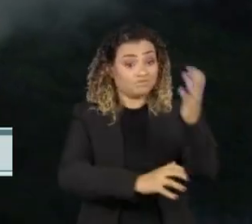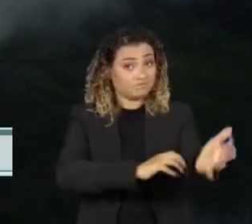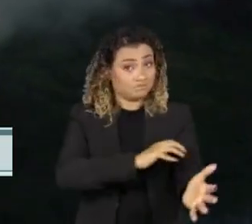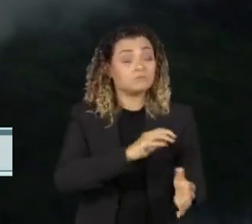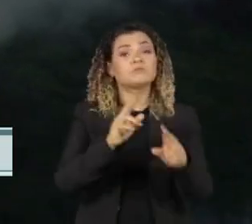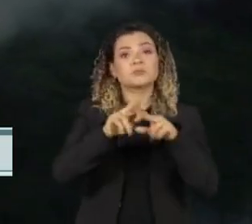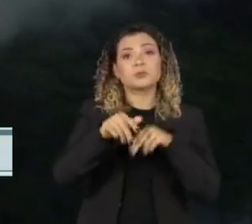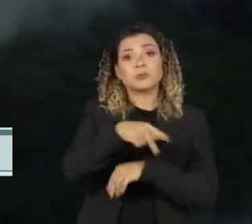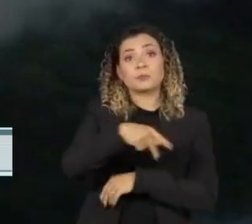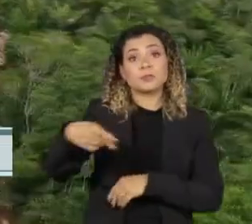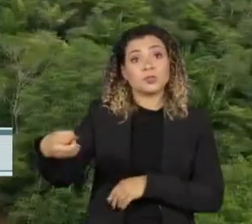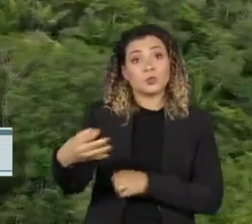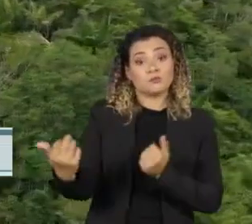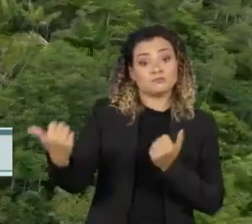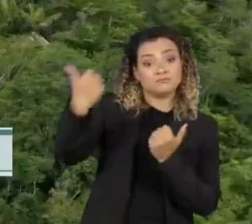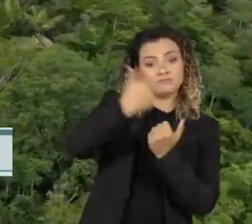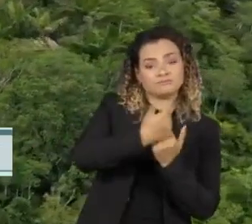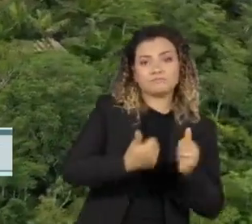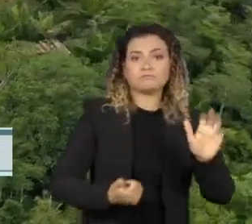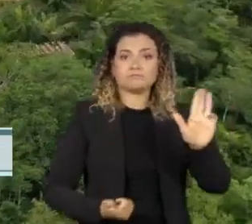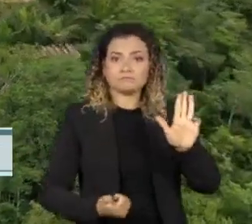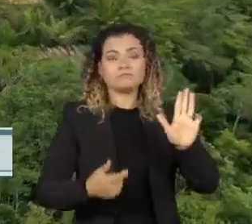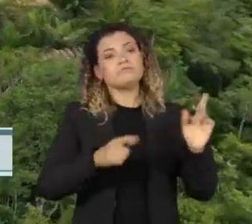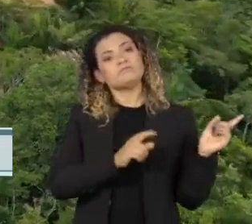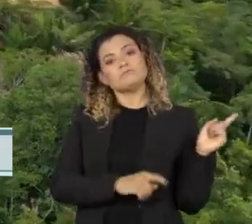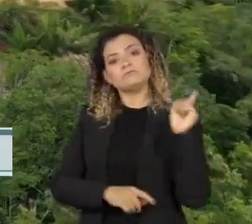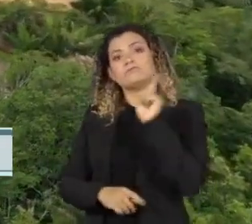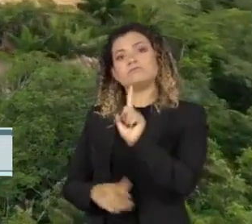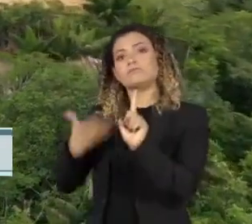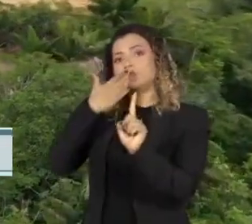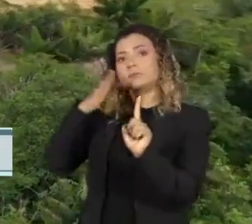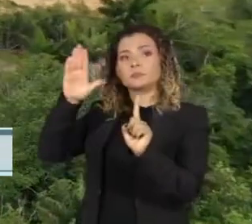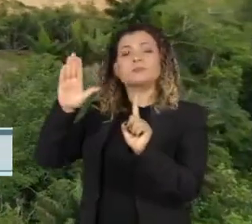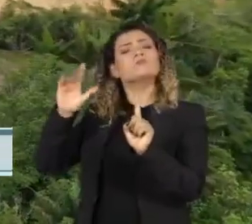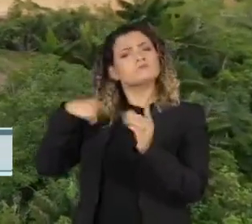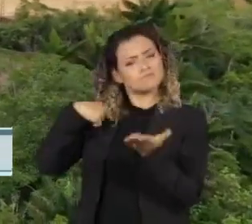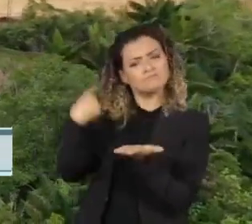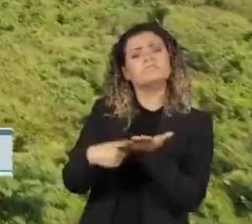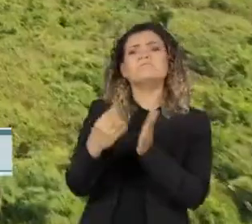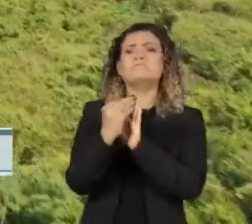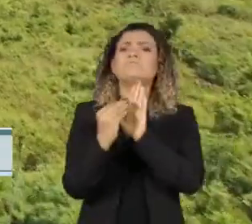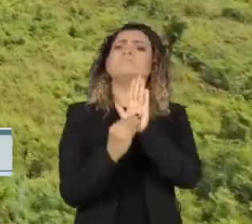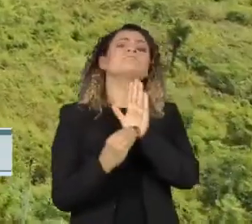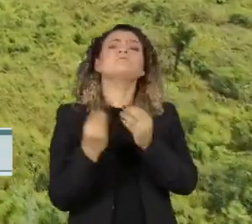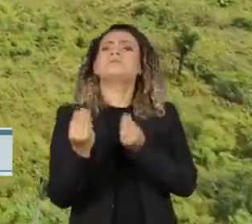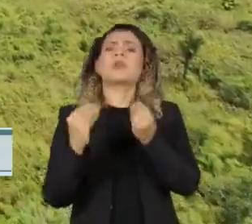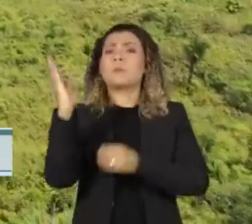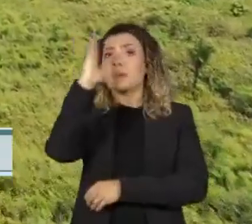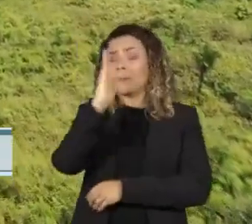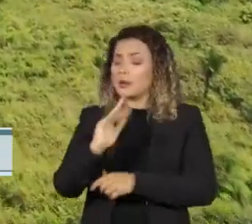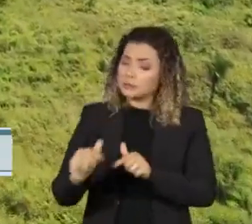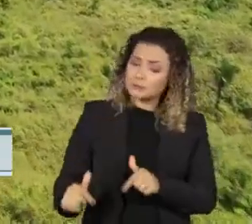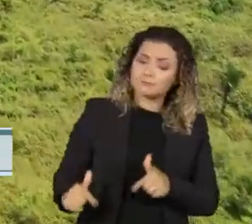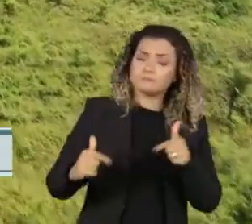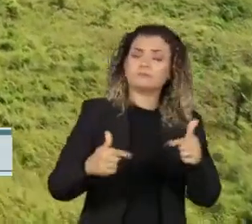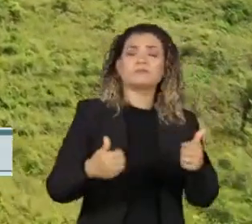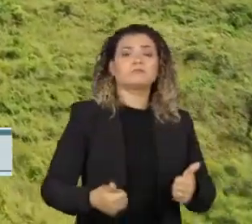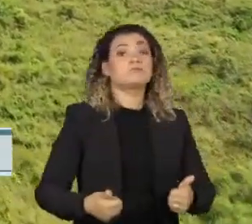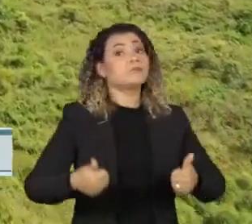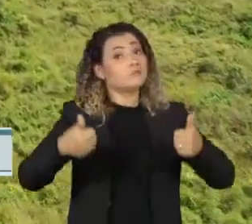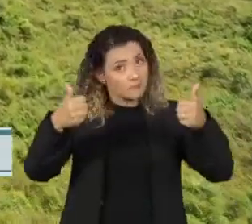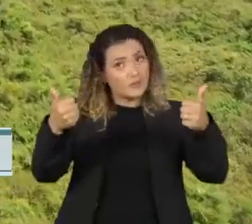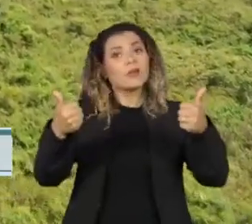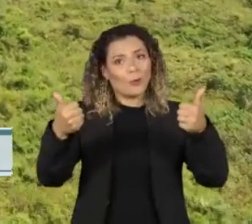que o próximo presidente da República chegue aqui e faça promessas muito contundentes de como que o Brasil vai melhorar